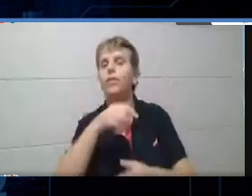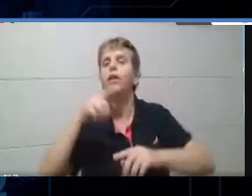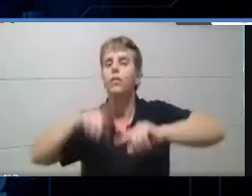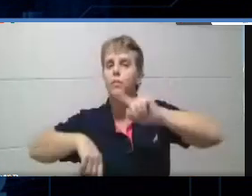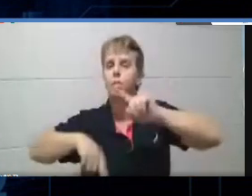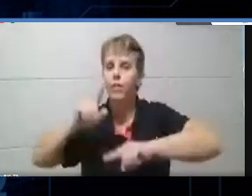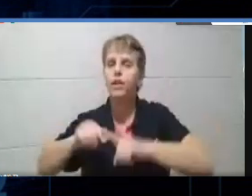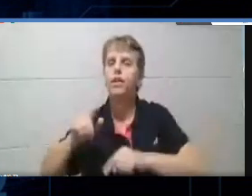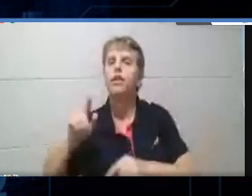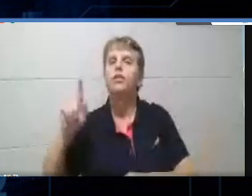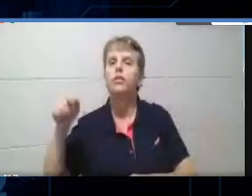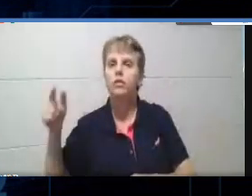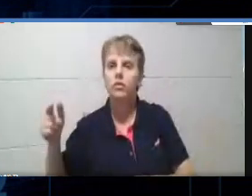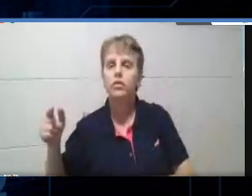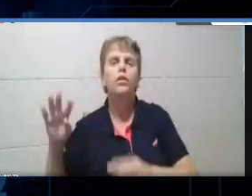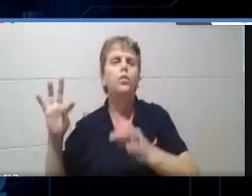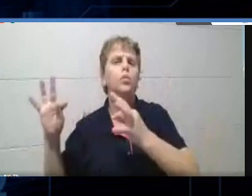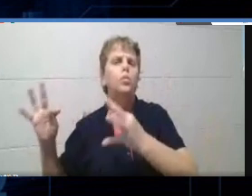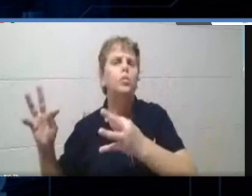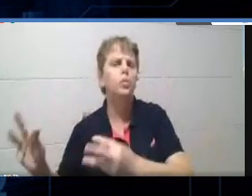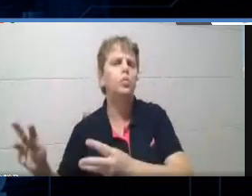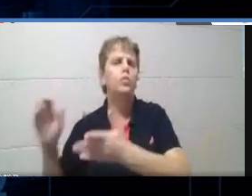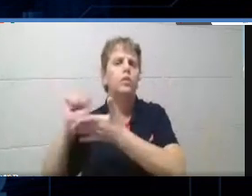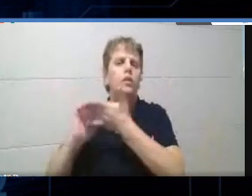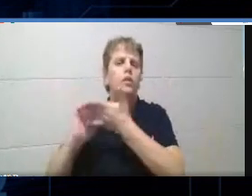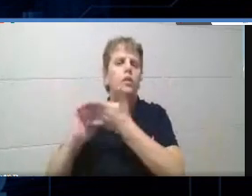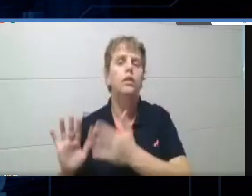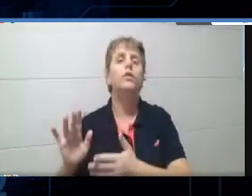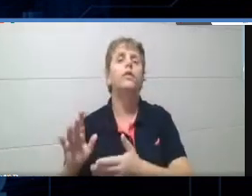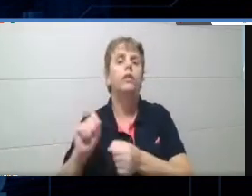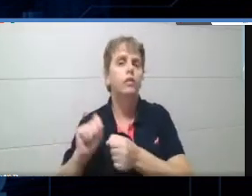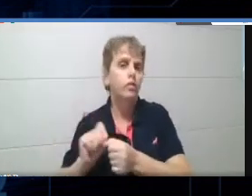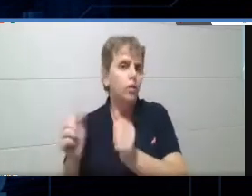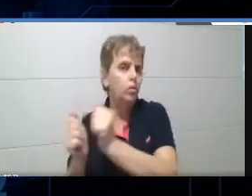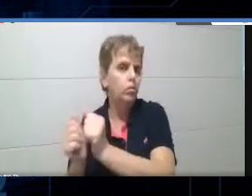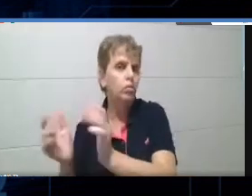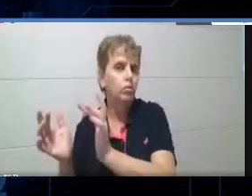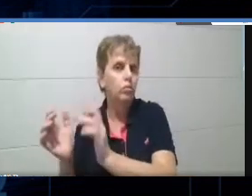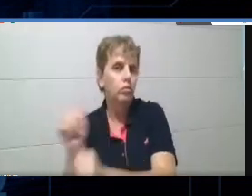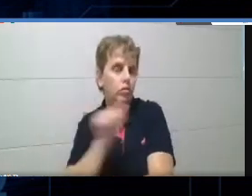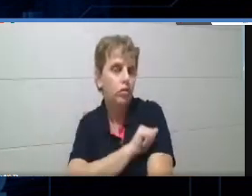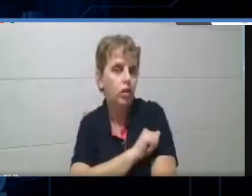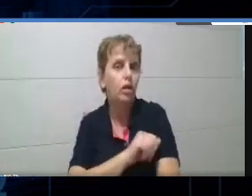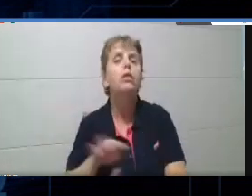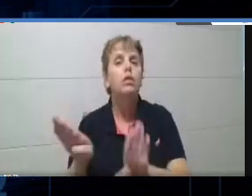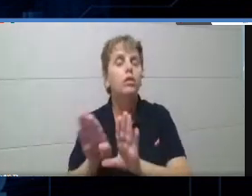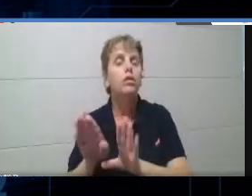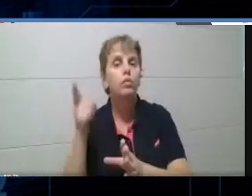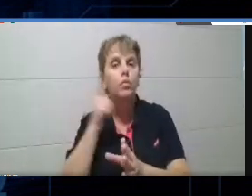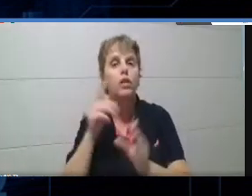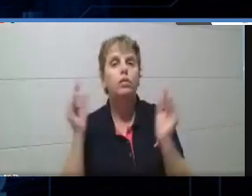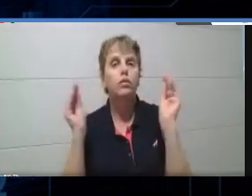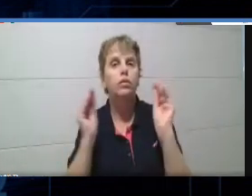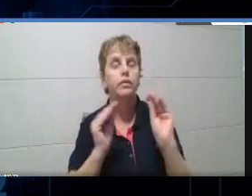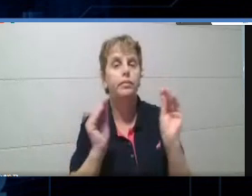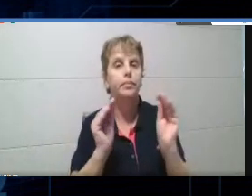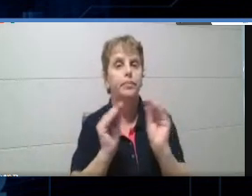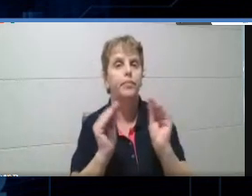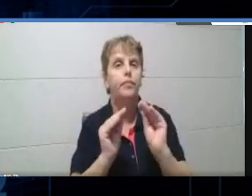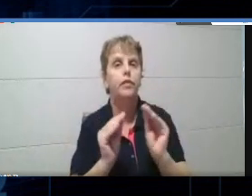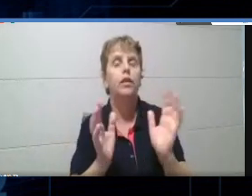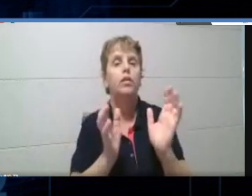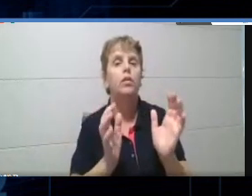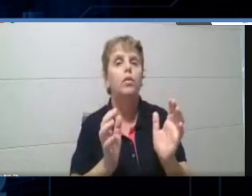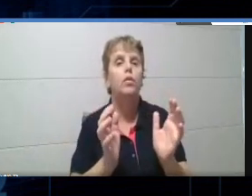Reports, que são todas as atividades que nós fizemos com os alunos. Nós também podemos montar classes com os alunos.